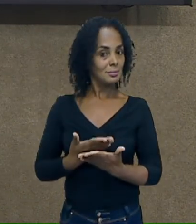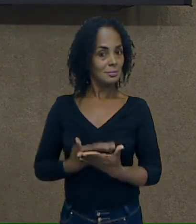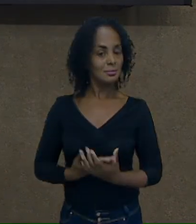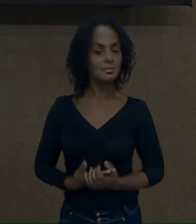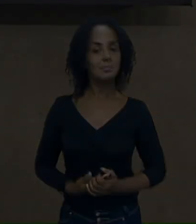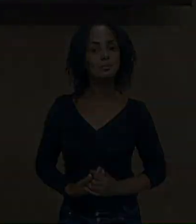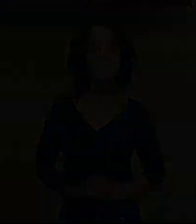Tchau. Obrigado.